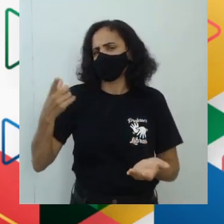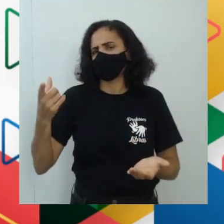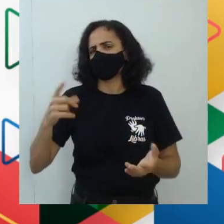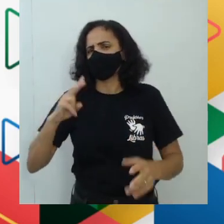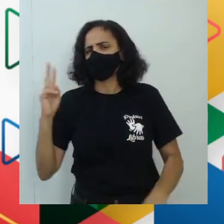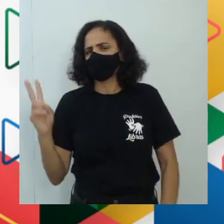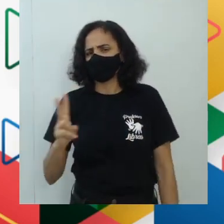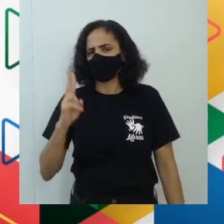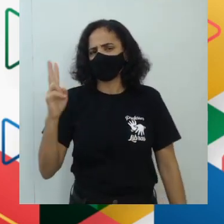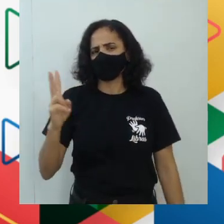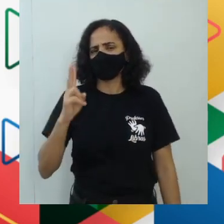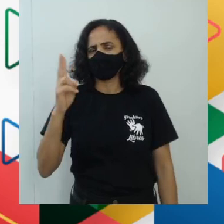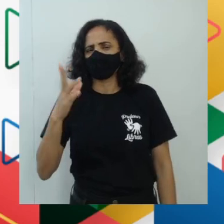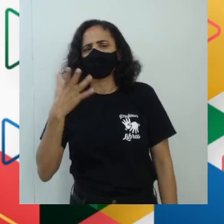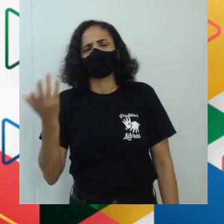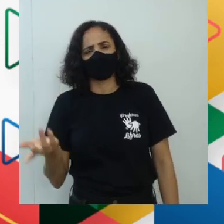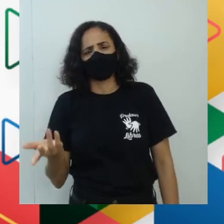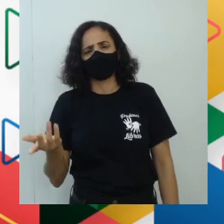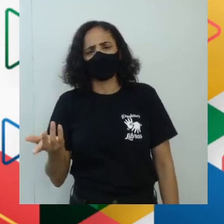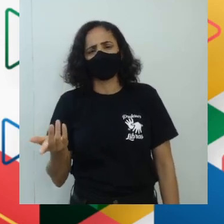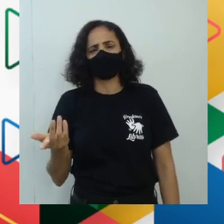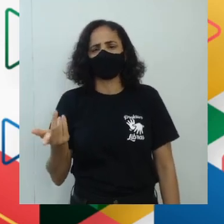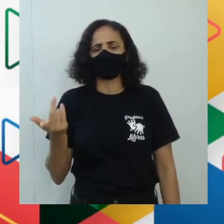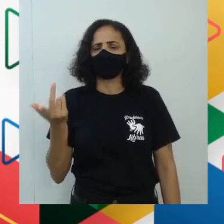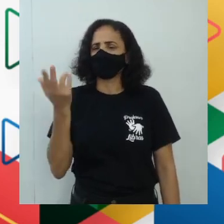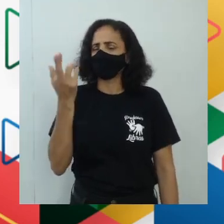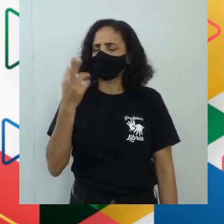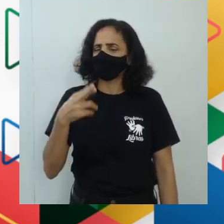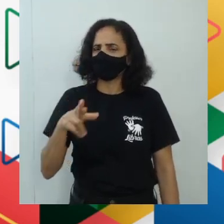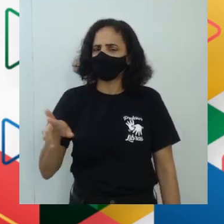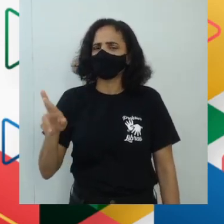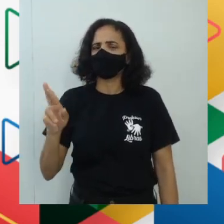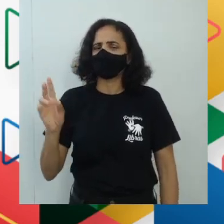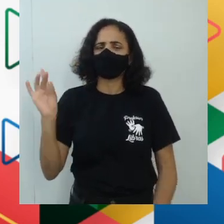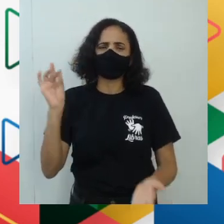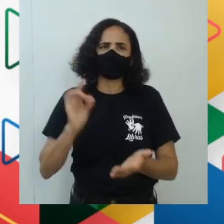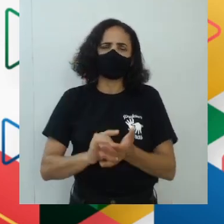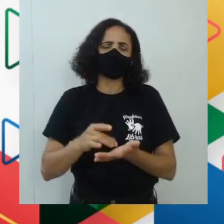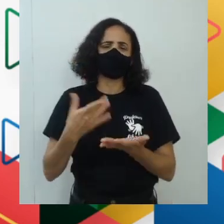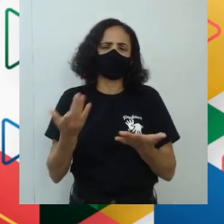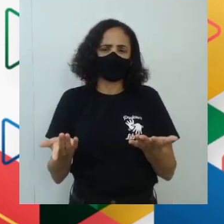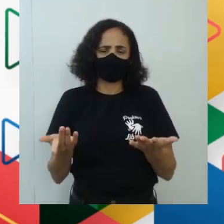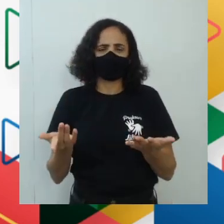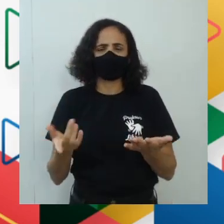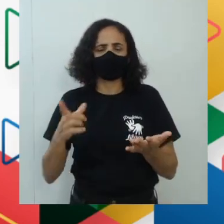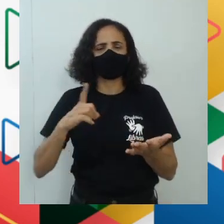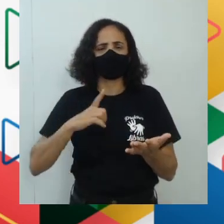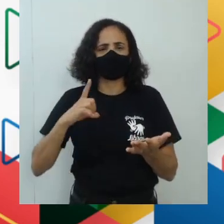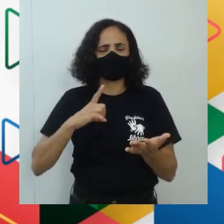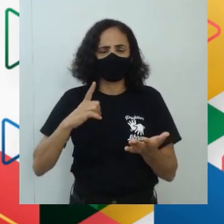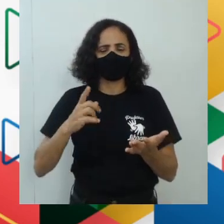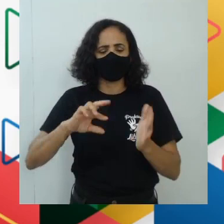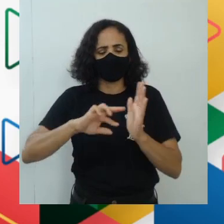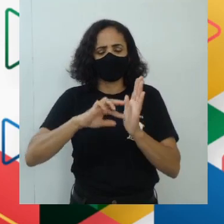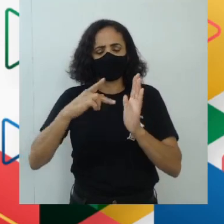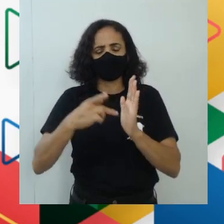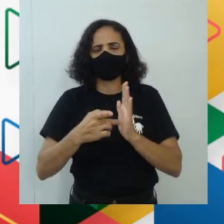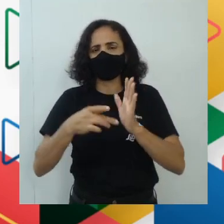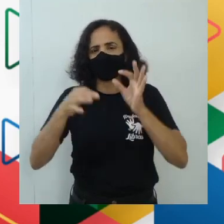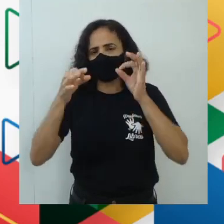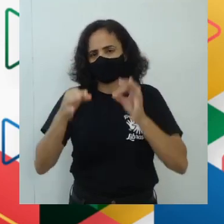pensamento mitológico, lógico, isso aí não vai ser algo de pouco sentido. Concordam comigo?